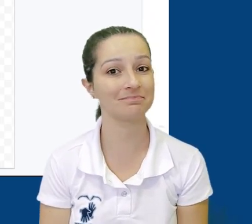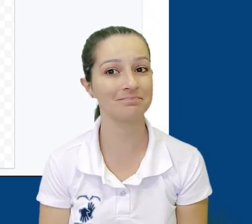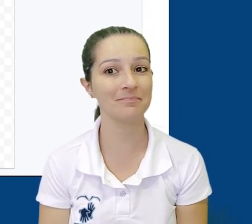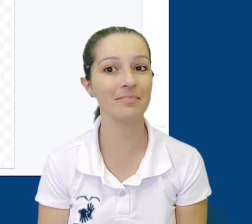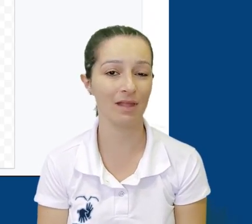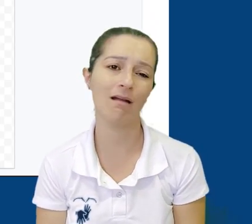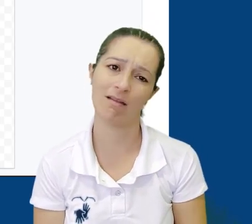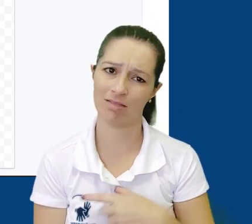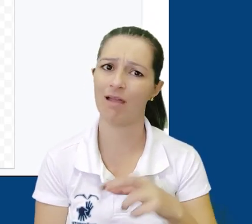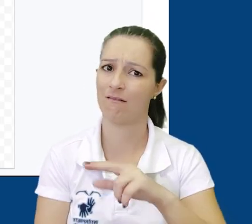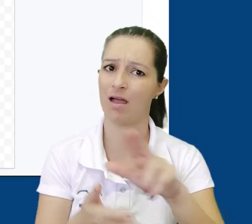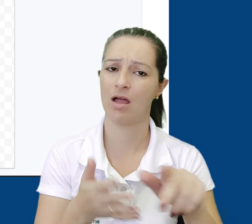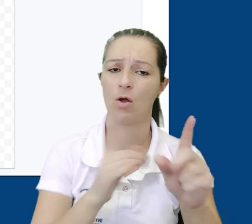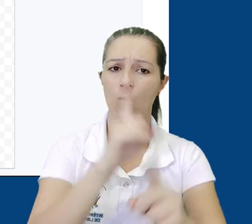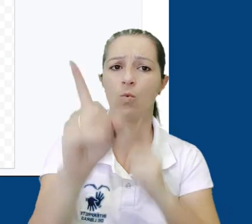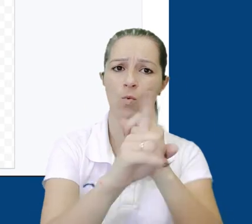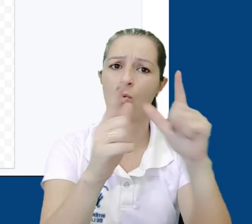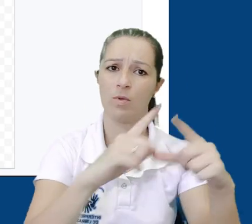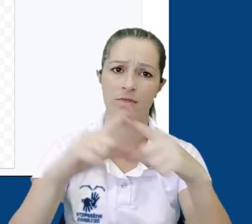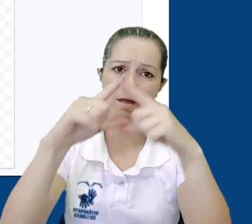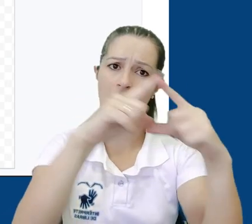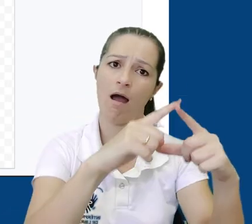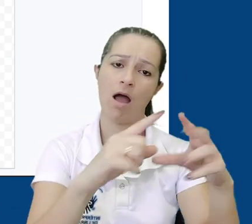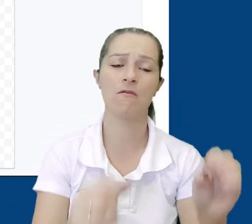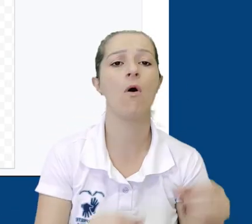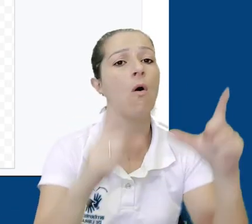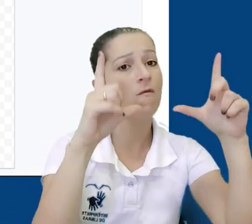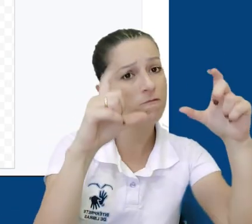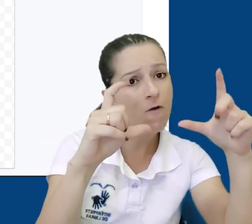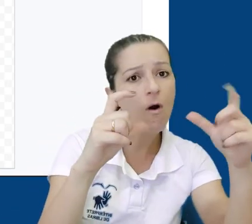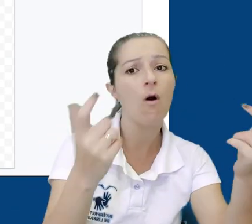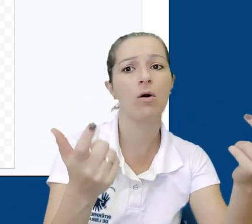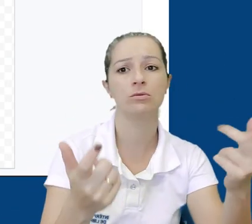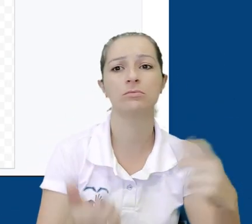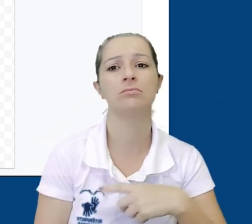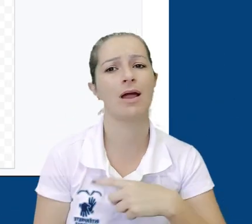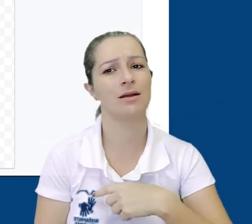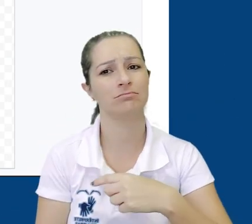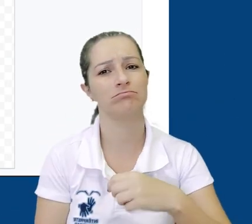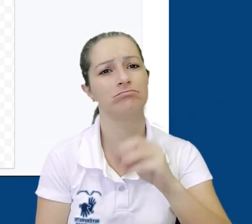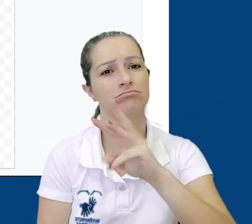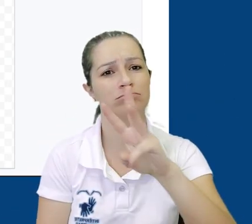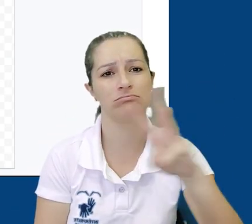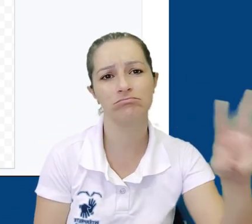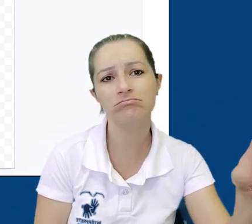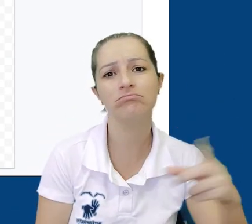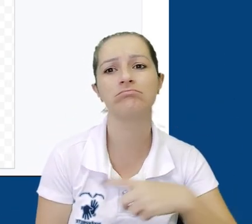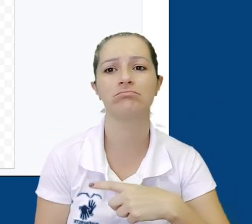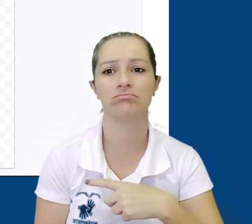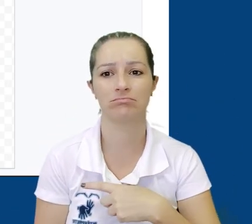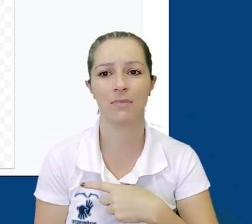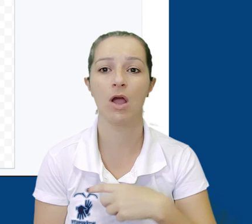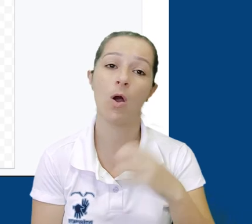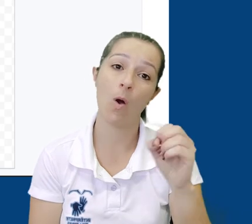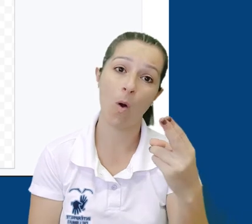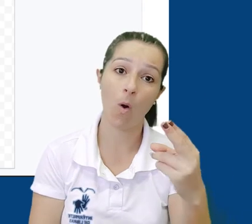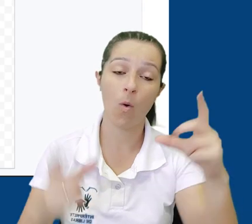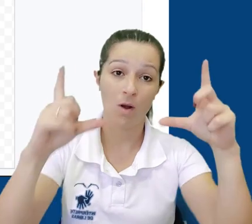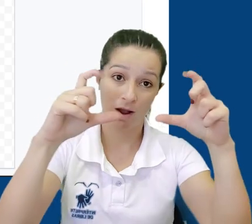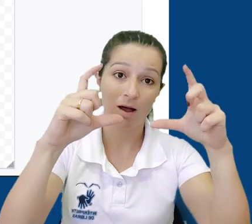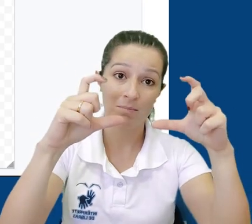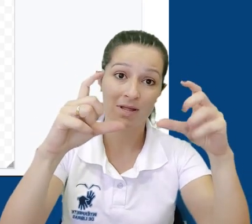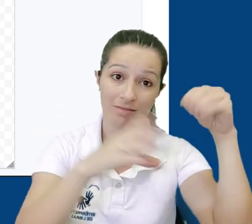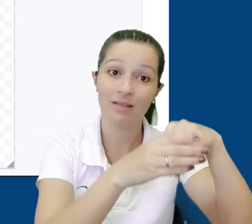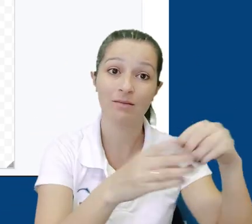E também nos oferece opções como Google Drive, Google Fotos e por URL. Podemos captar também uma imagem da nossa